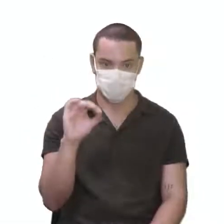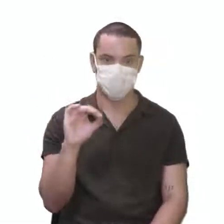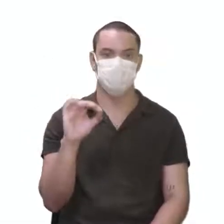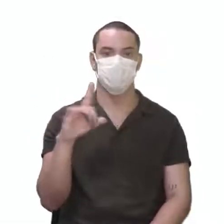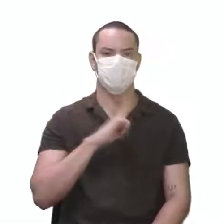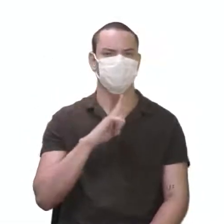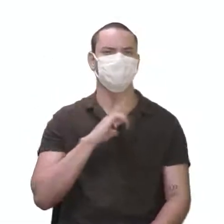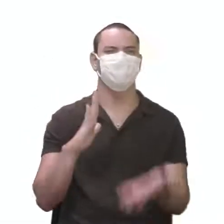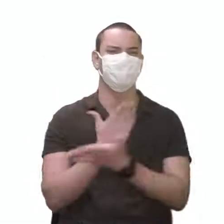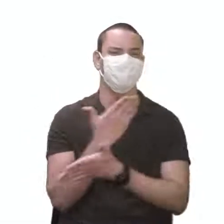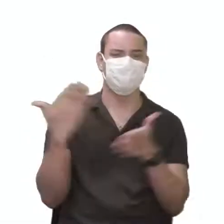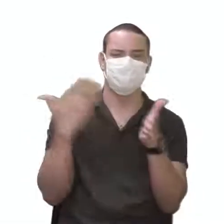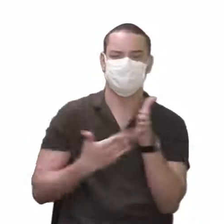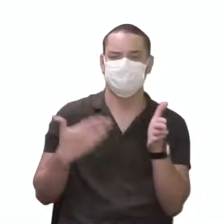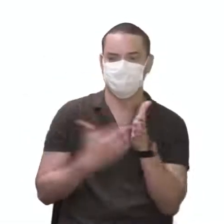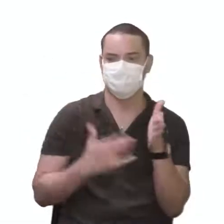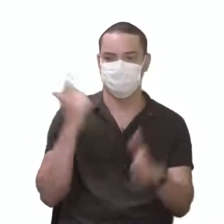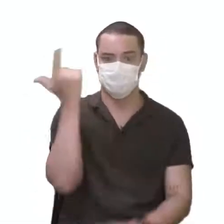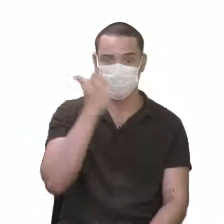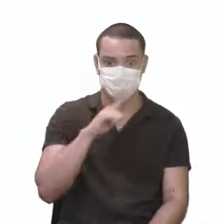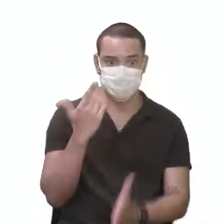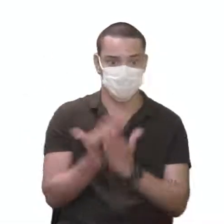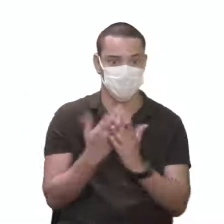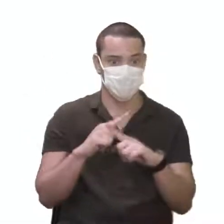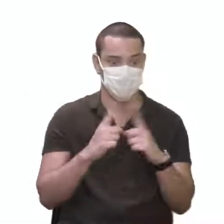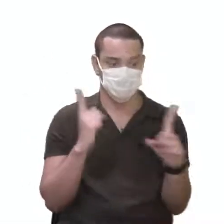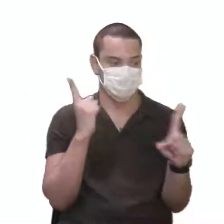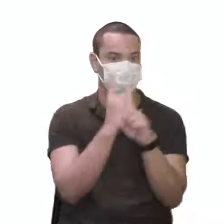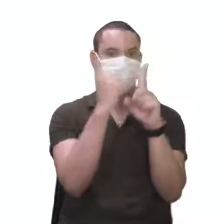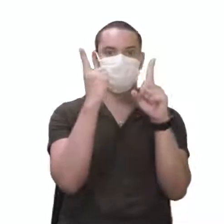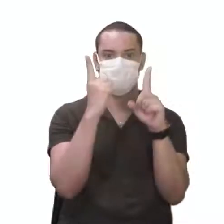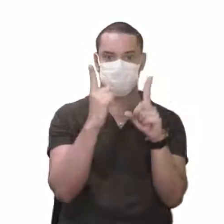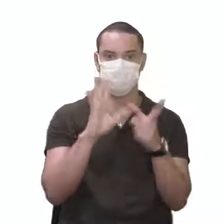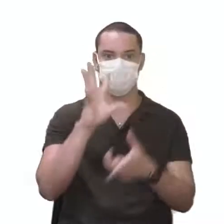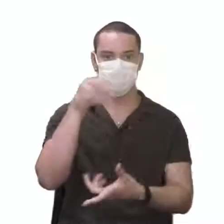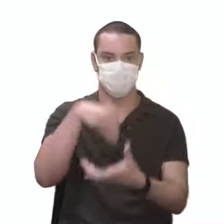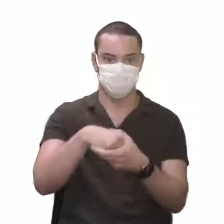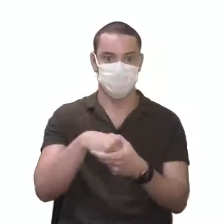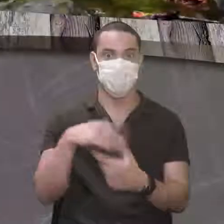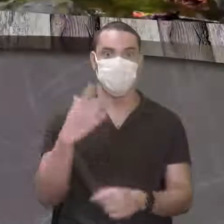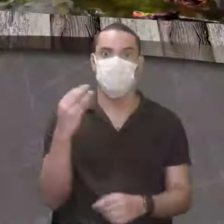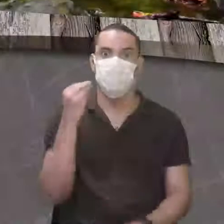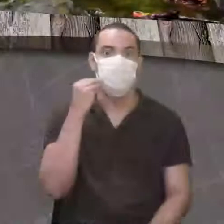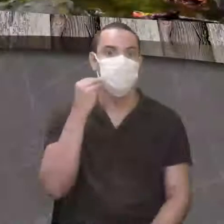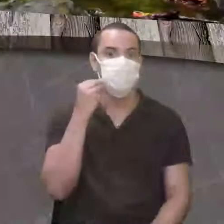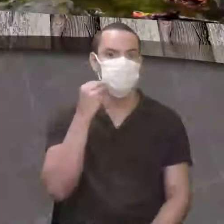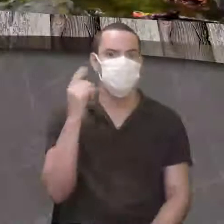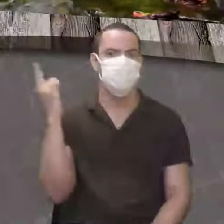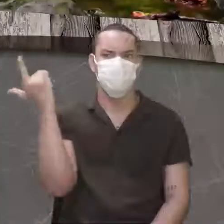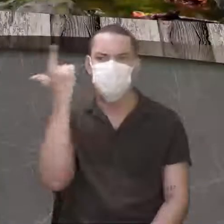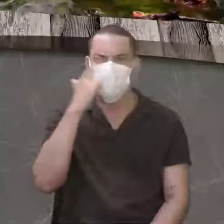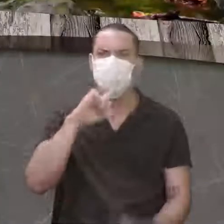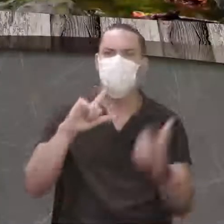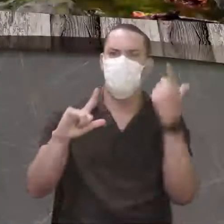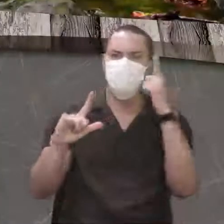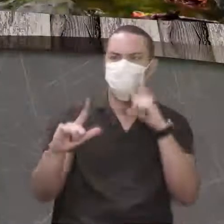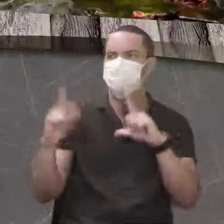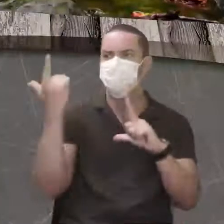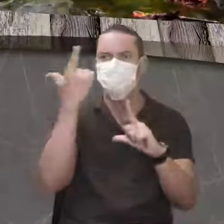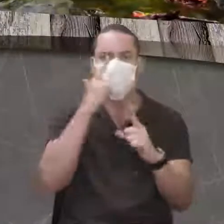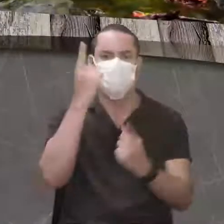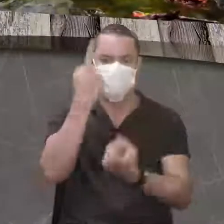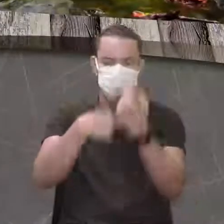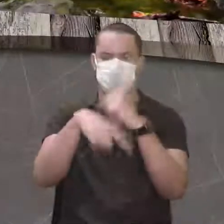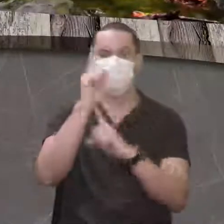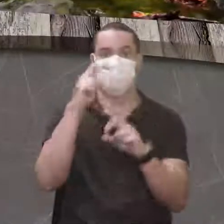impasses aí para poder continuar seus estudos, mas encontrou no monastério essa oportunidade, agarrou com unhas e dentes. E aí,